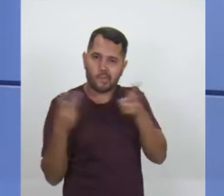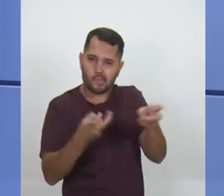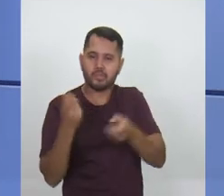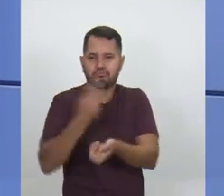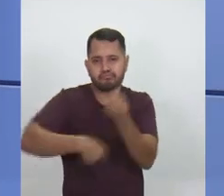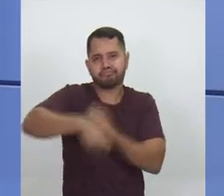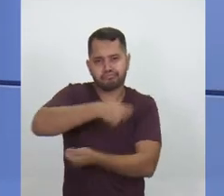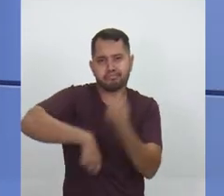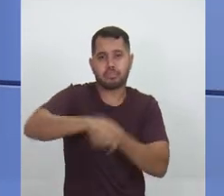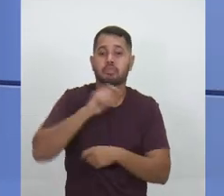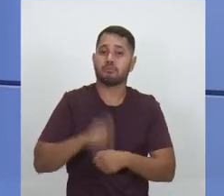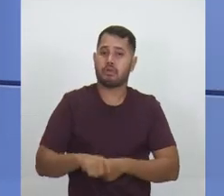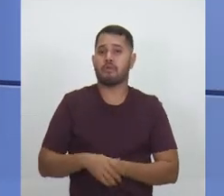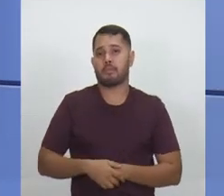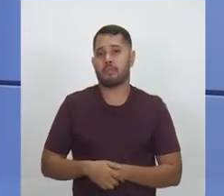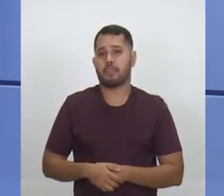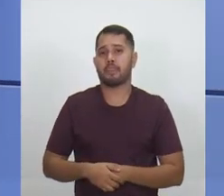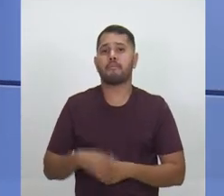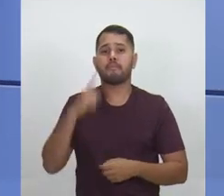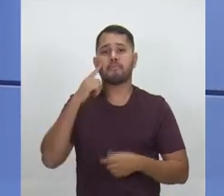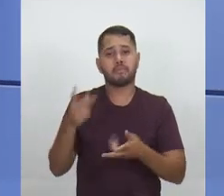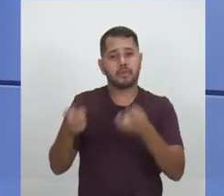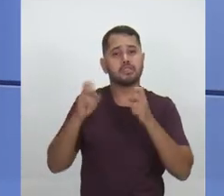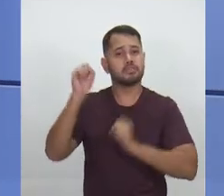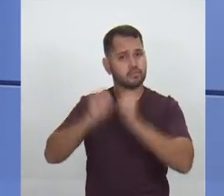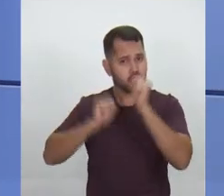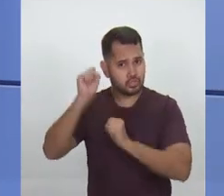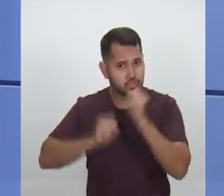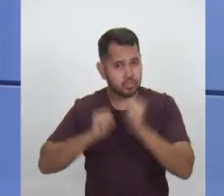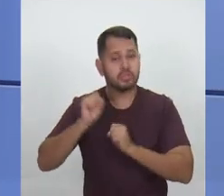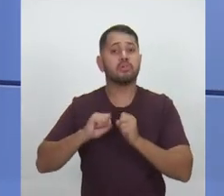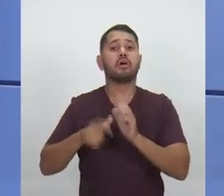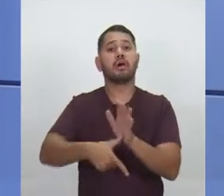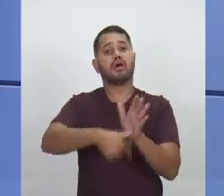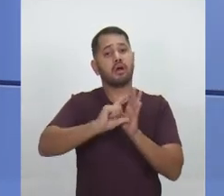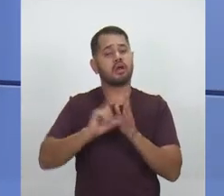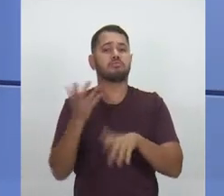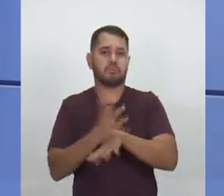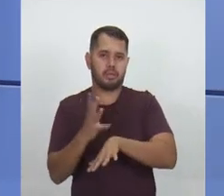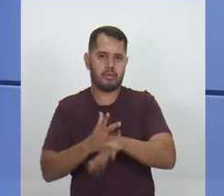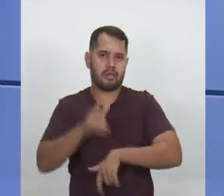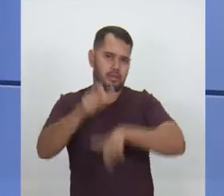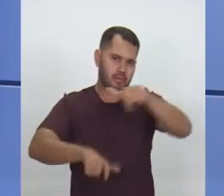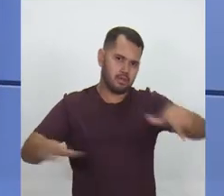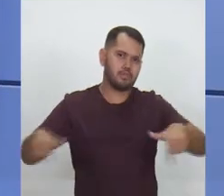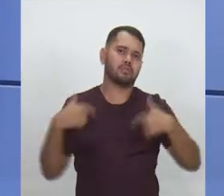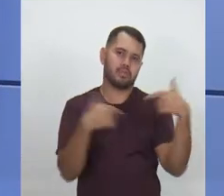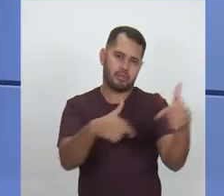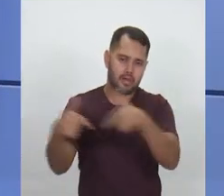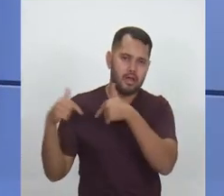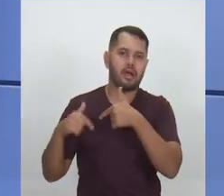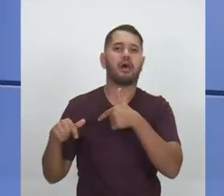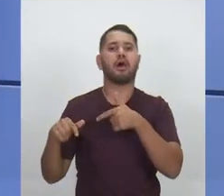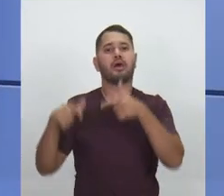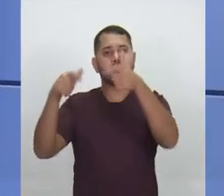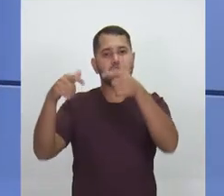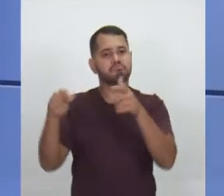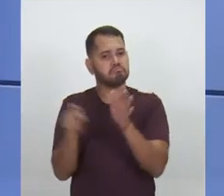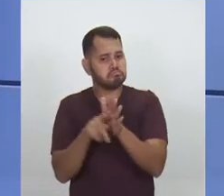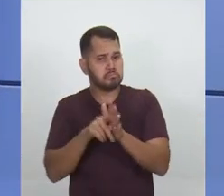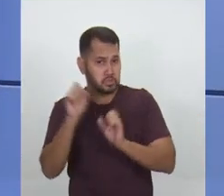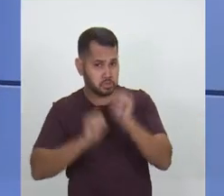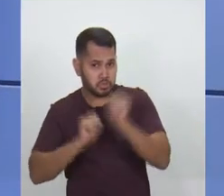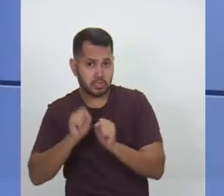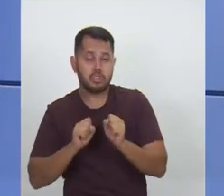Nós temos visto também que para o Distrito Industrial, nós temos que preparar os nossos empregados lá, os trabalhadores do Distrito Industrial, para